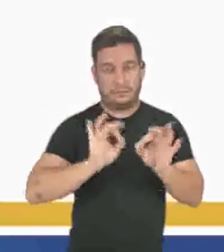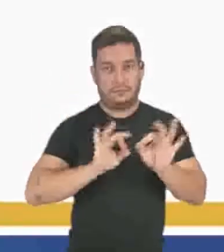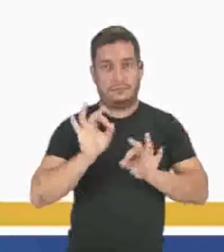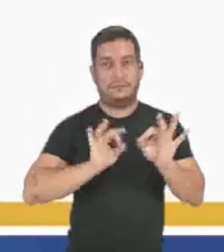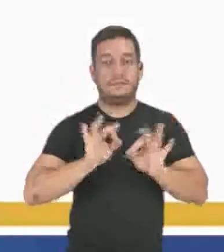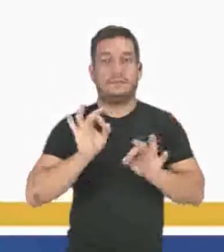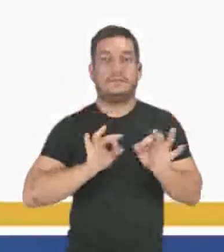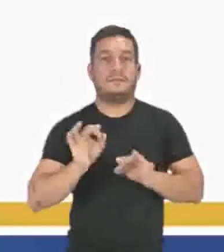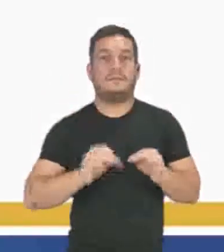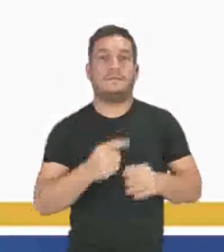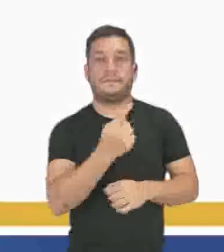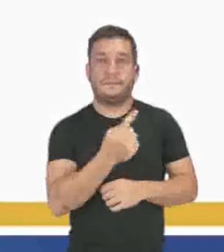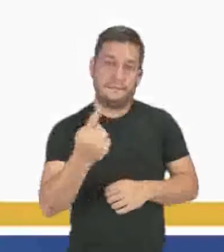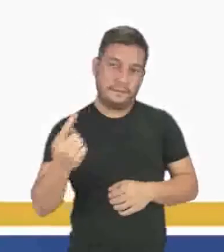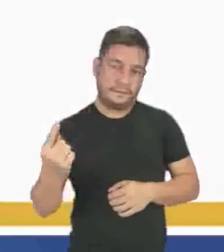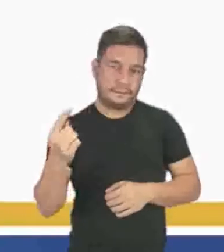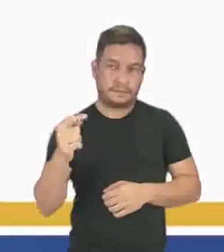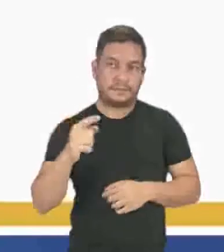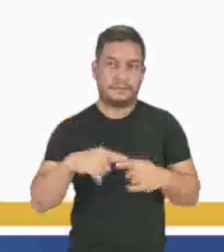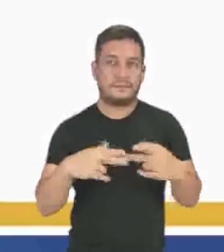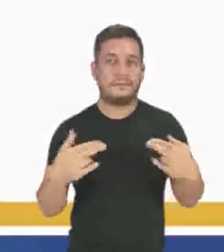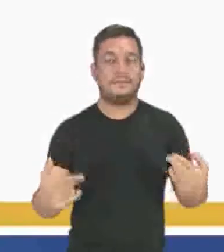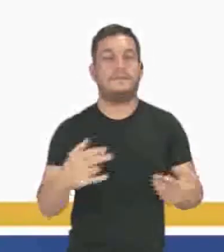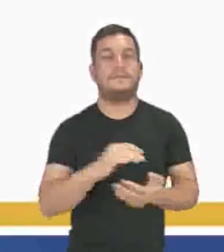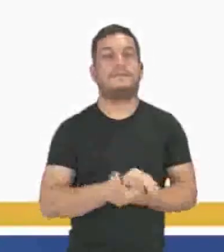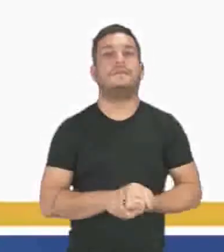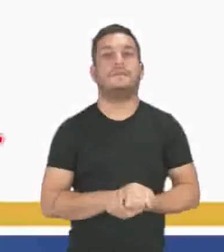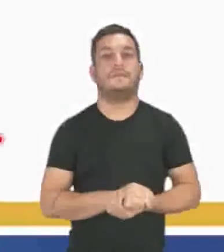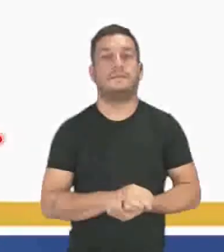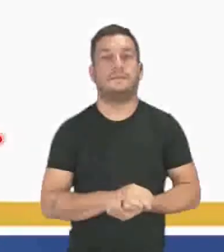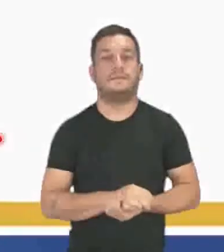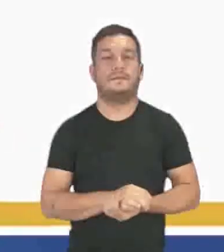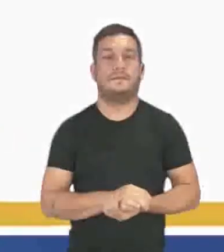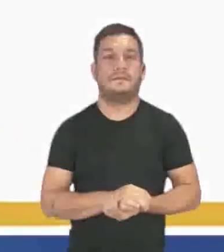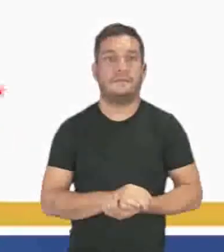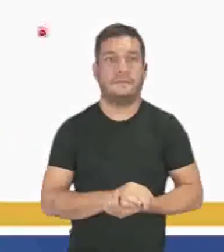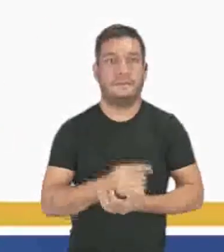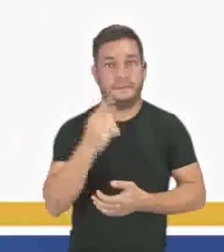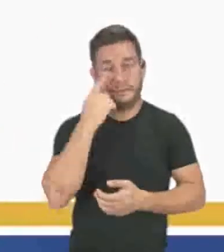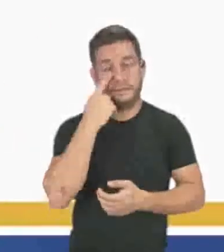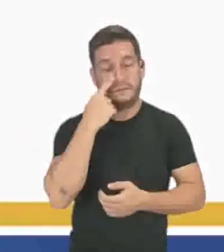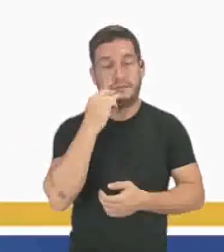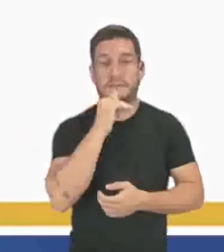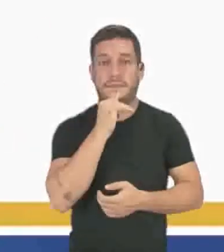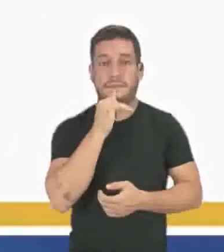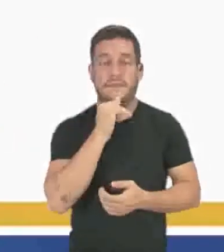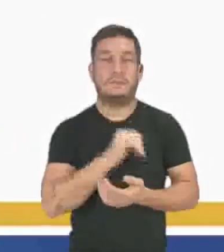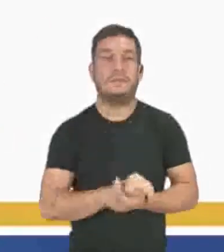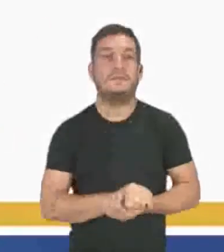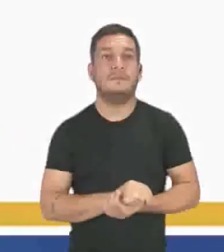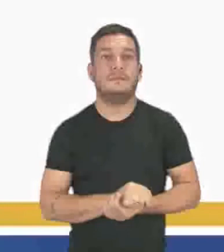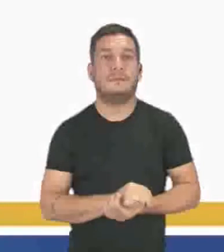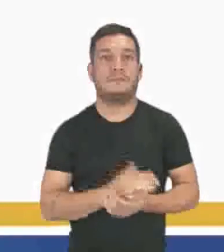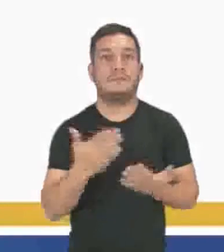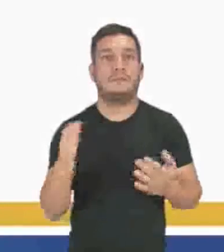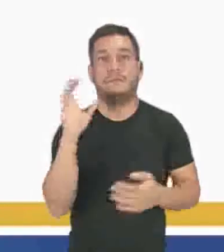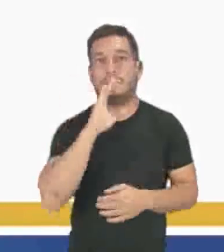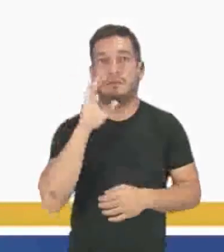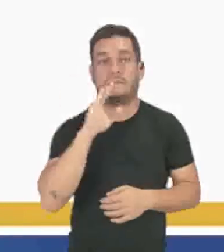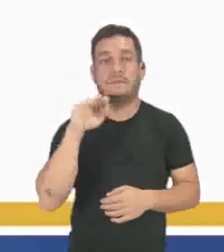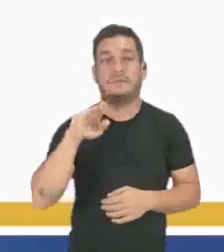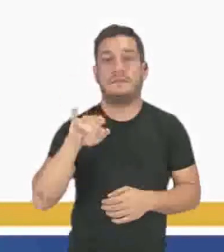de cada uma dessas substâncias. Então, vamos ver o o exemplo pede. Qual a velocidade